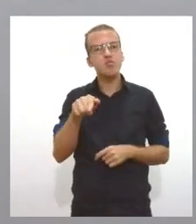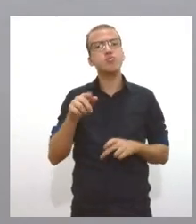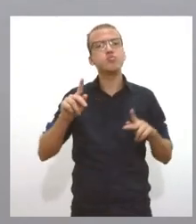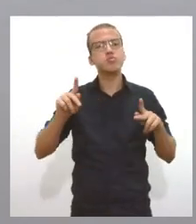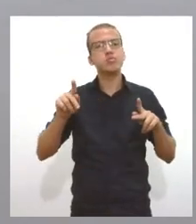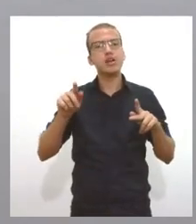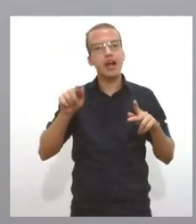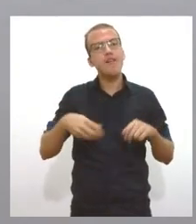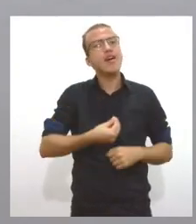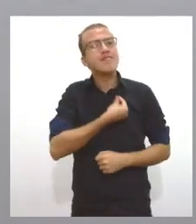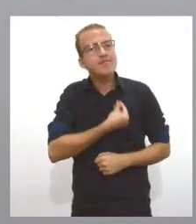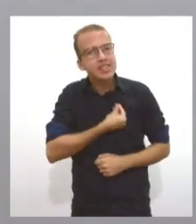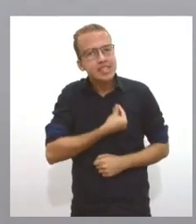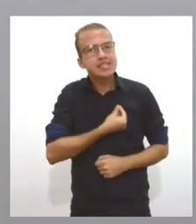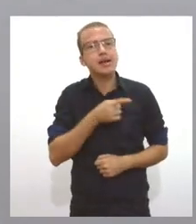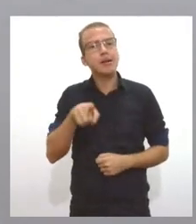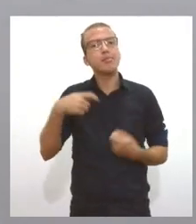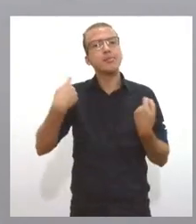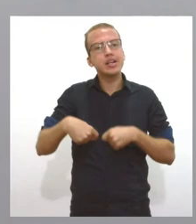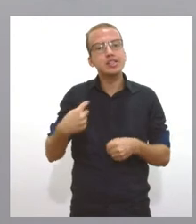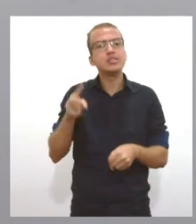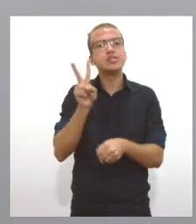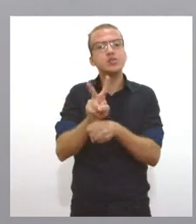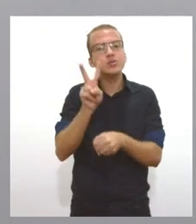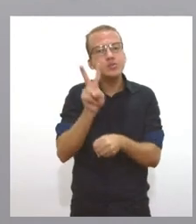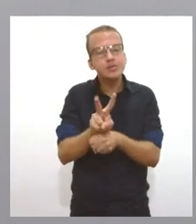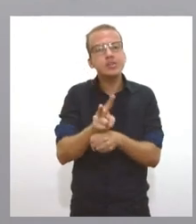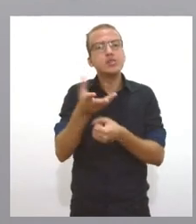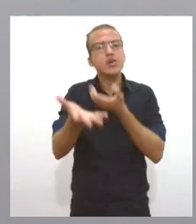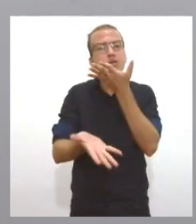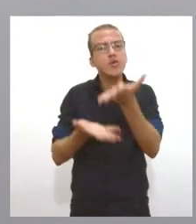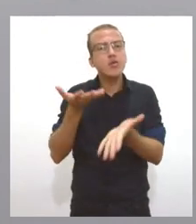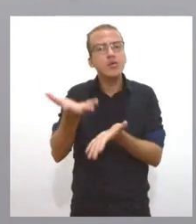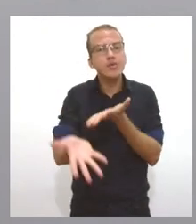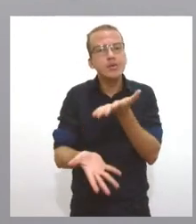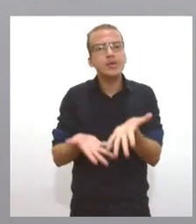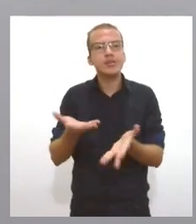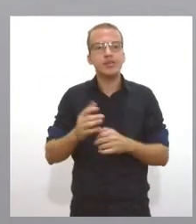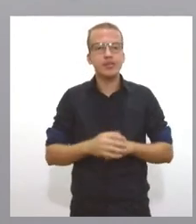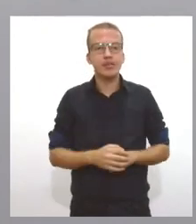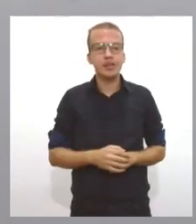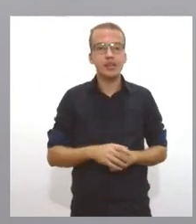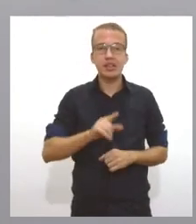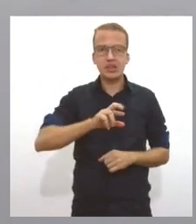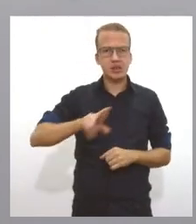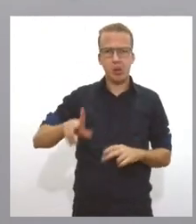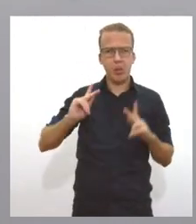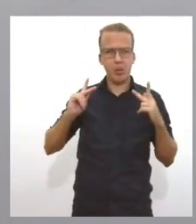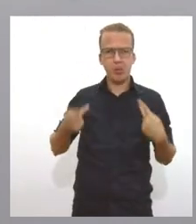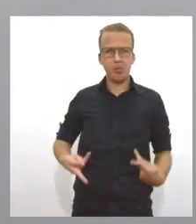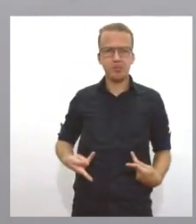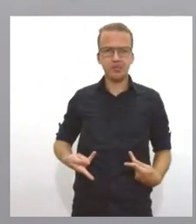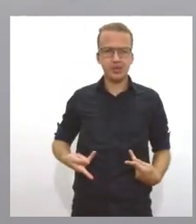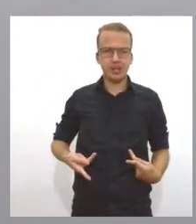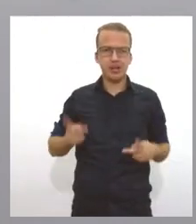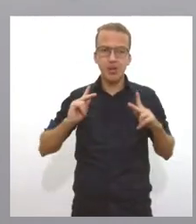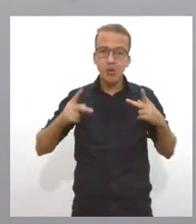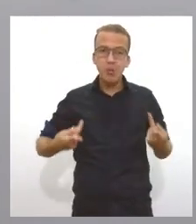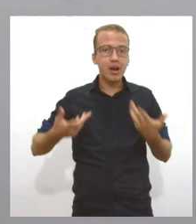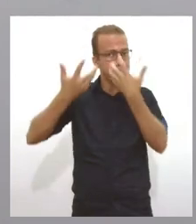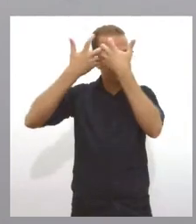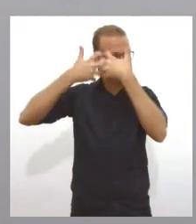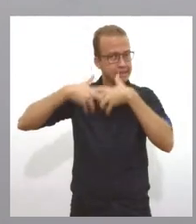de cuidado é um ser vivo que não é um ser humano porque o humano raciocina